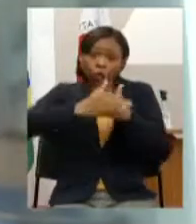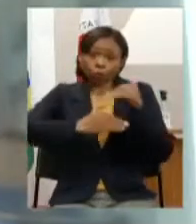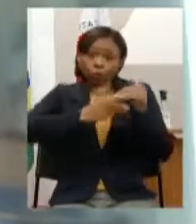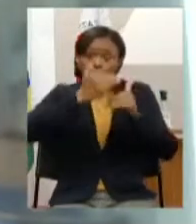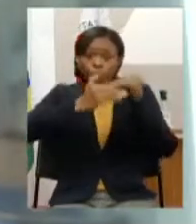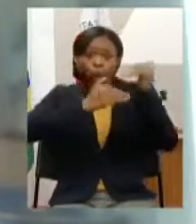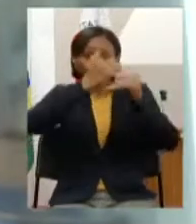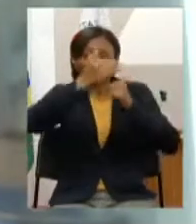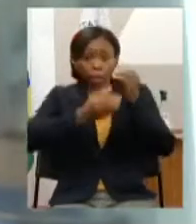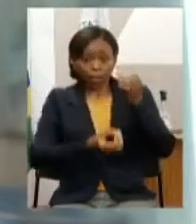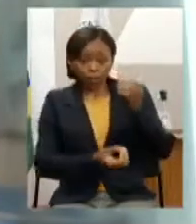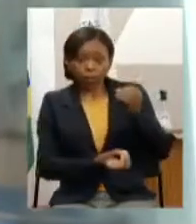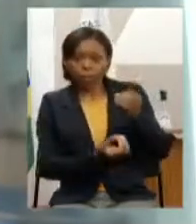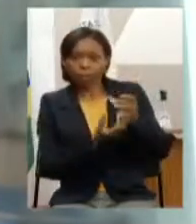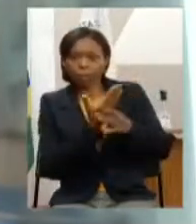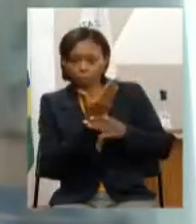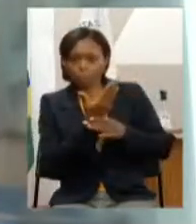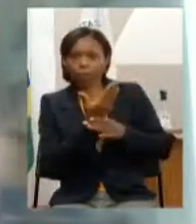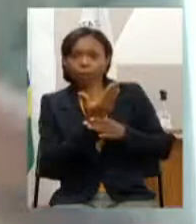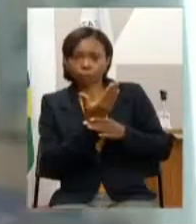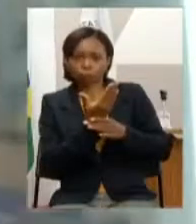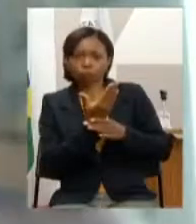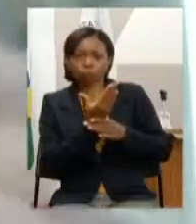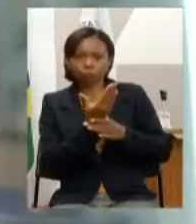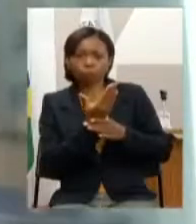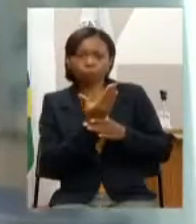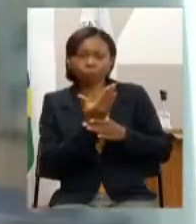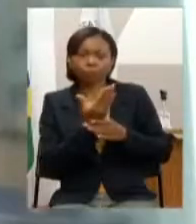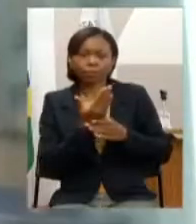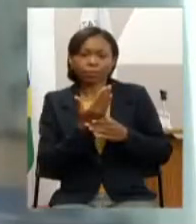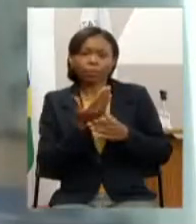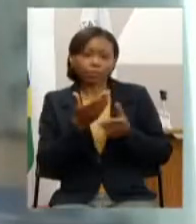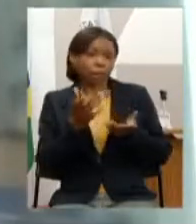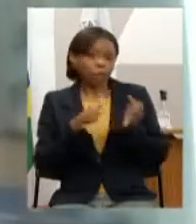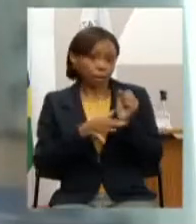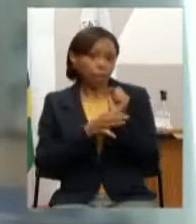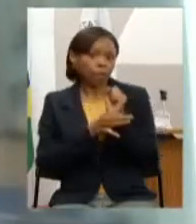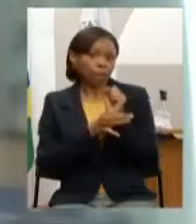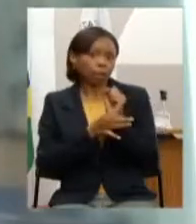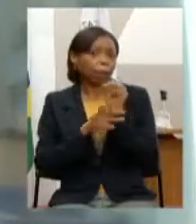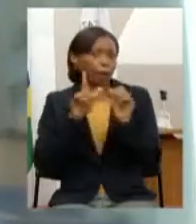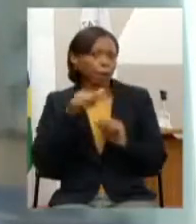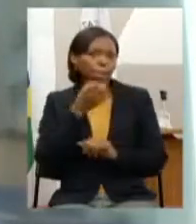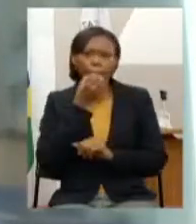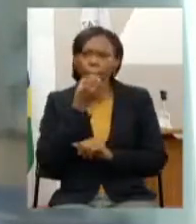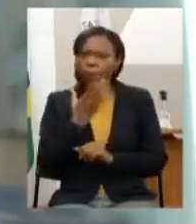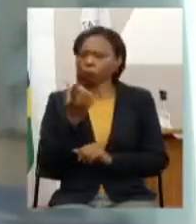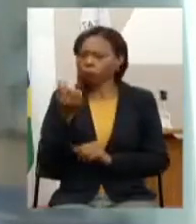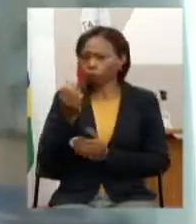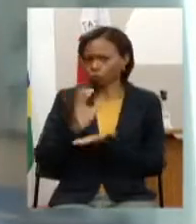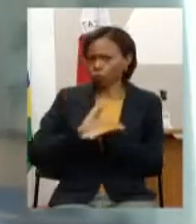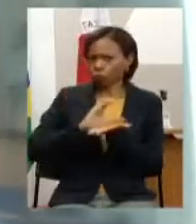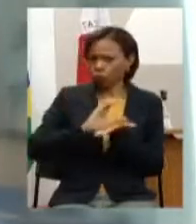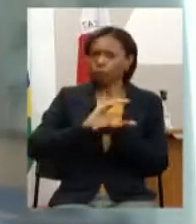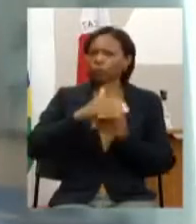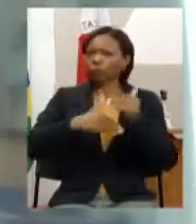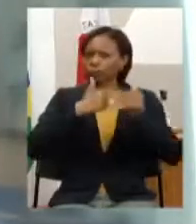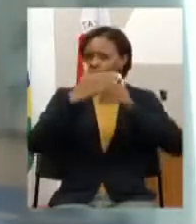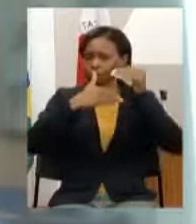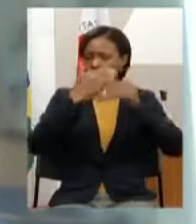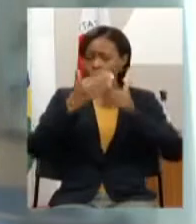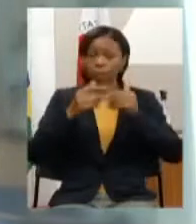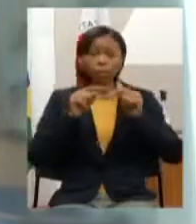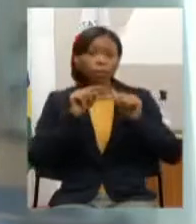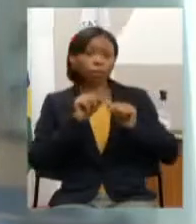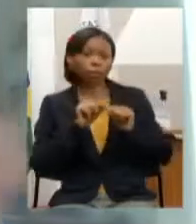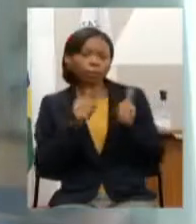que está sendo criado além do que já existe hoje que é muito bom em termos de investimento de desenvolvimento e ali